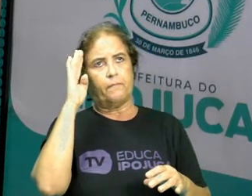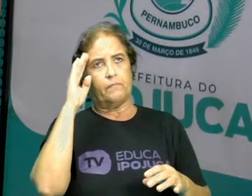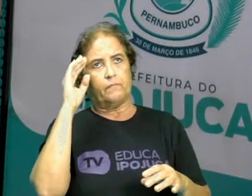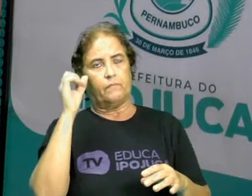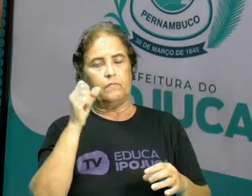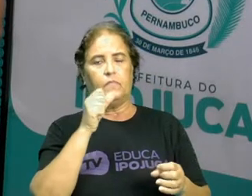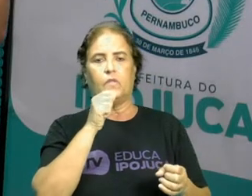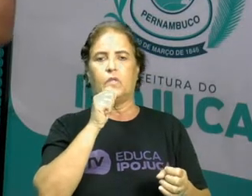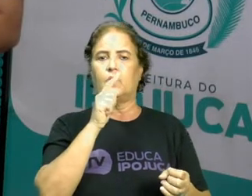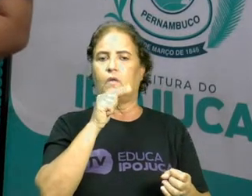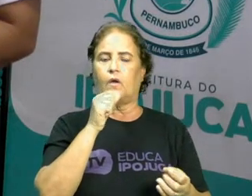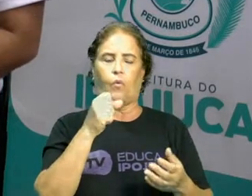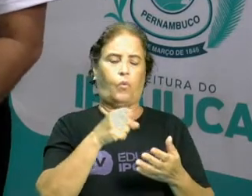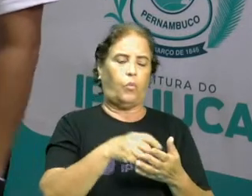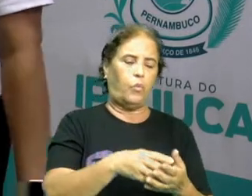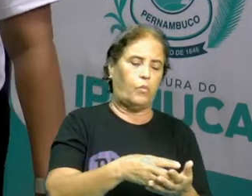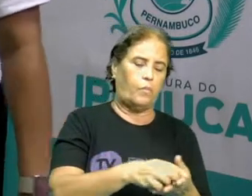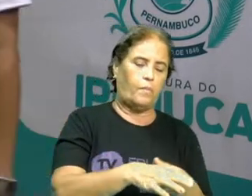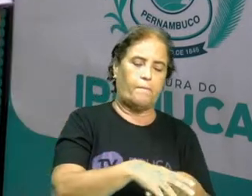está todo molhado.